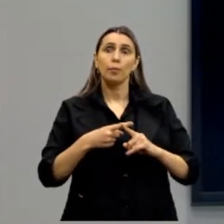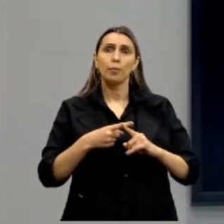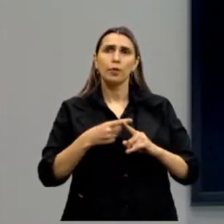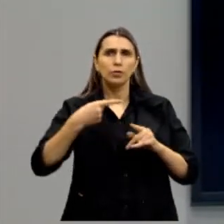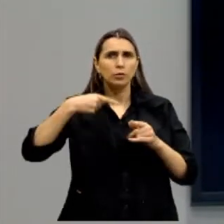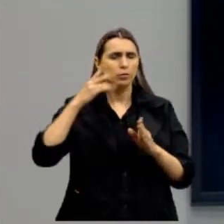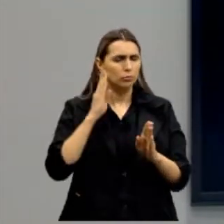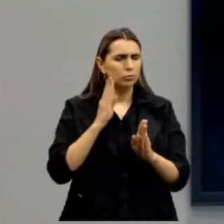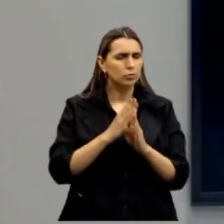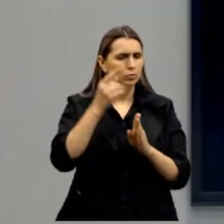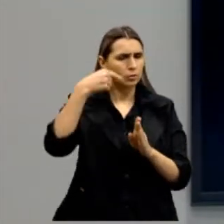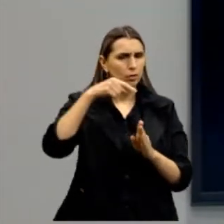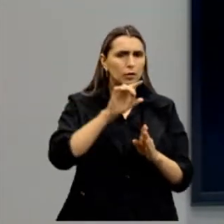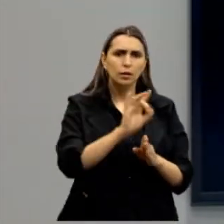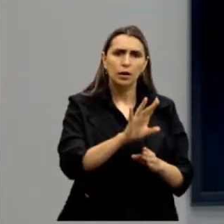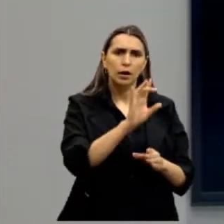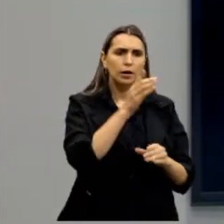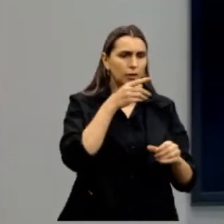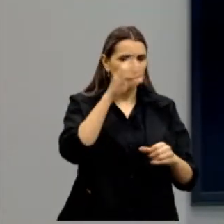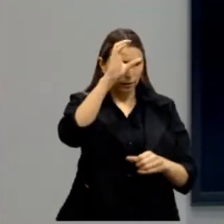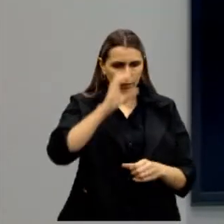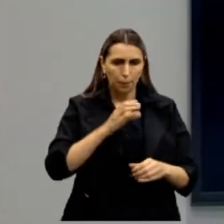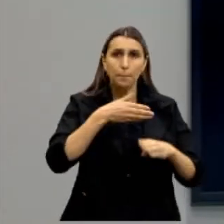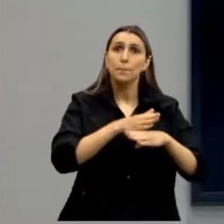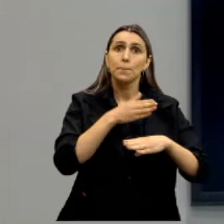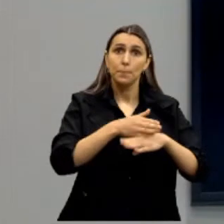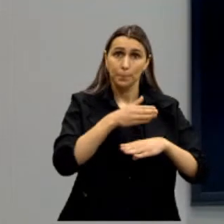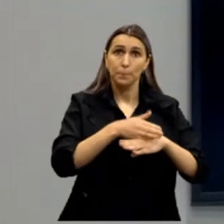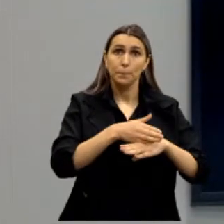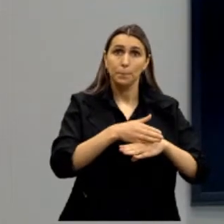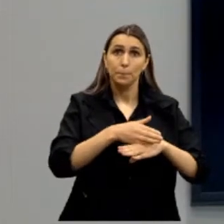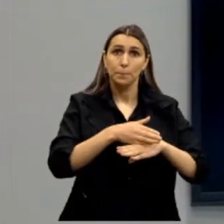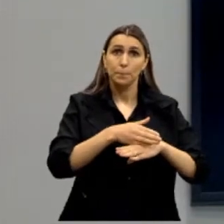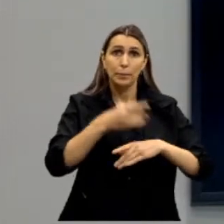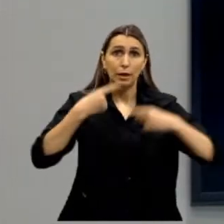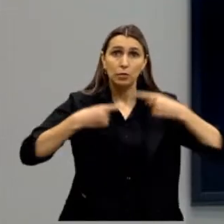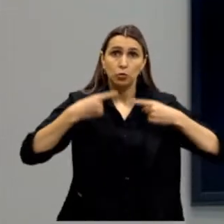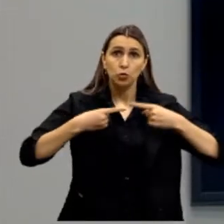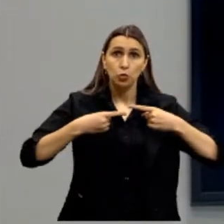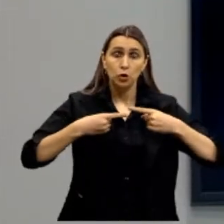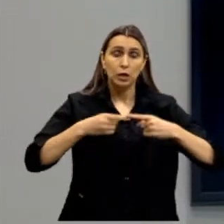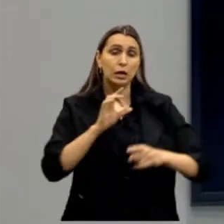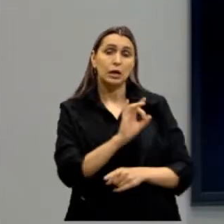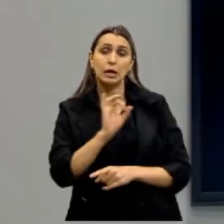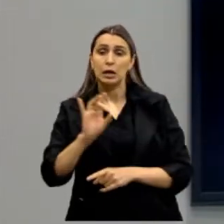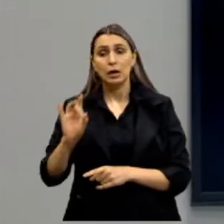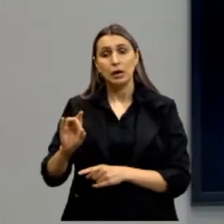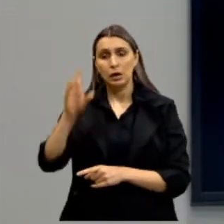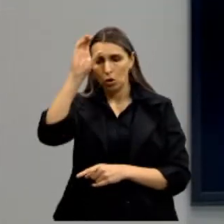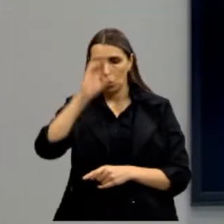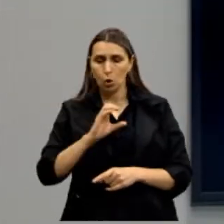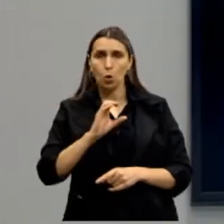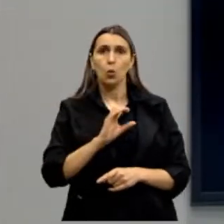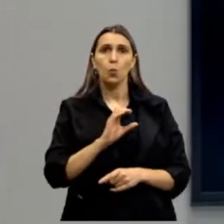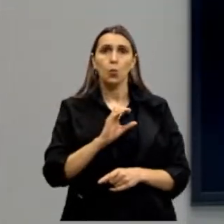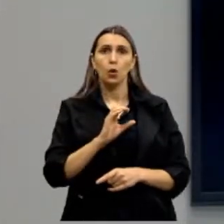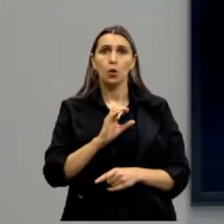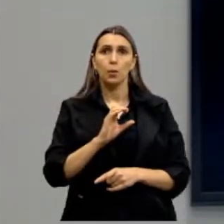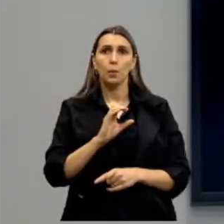diretamente, cada cidadão participava das discussões. Cada cidadão, então, ou cada